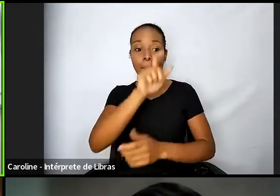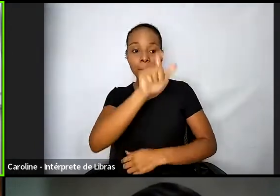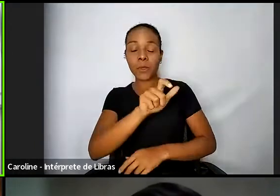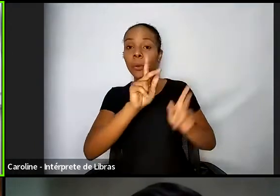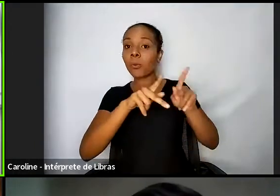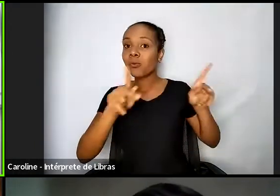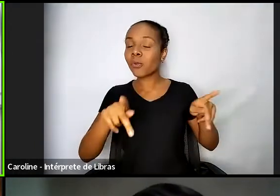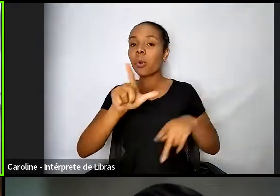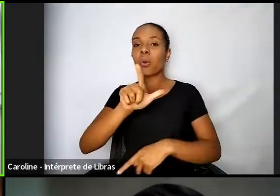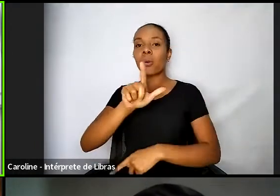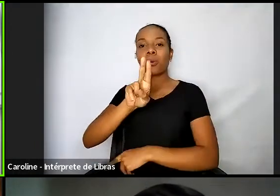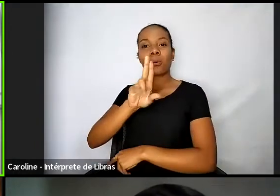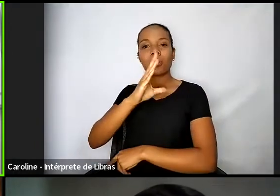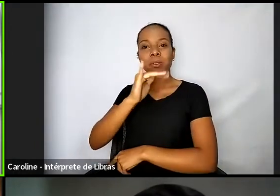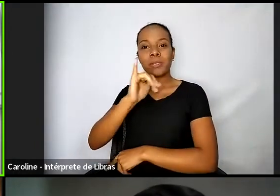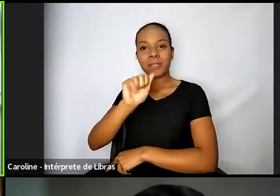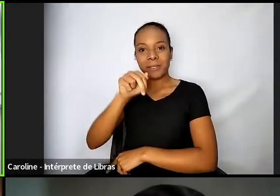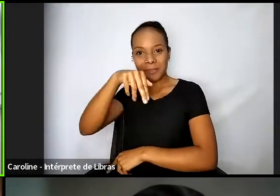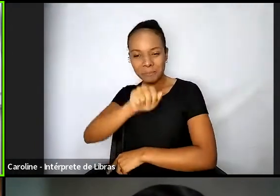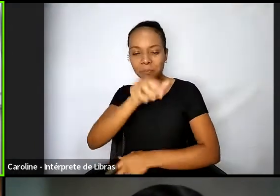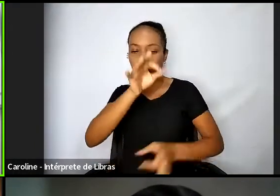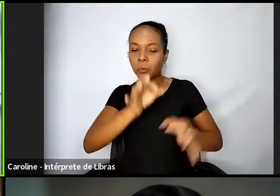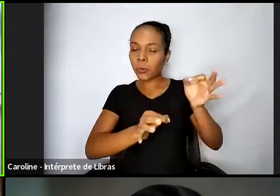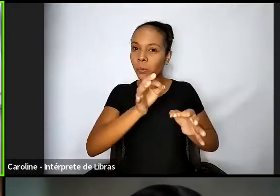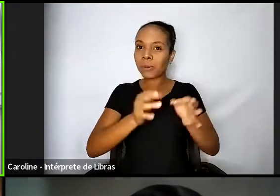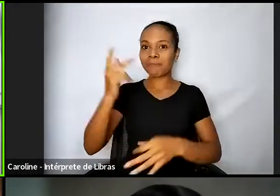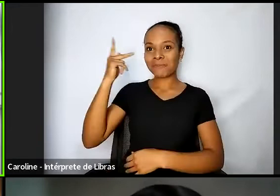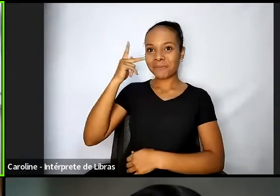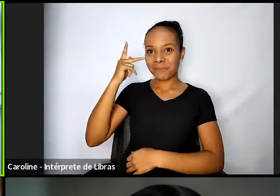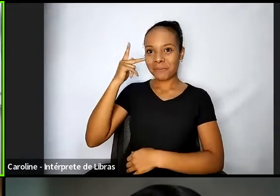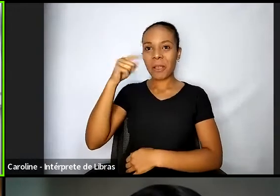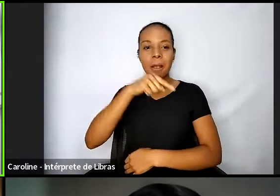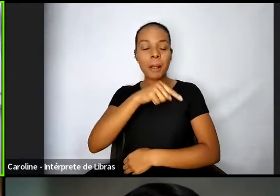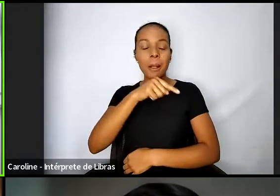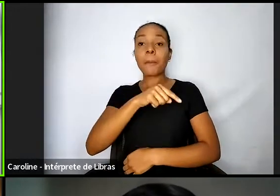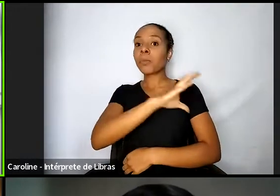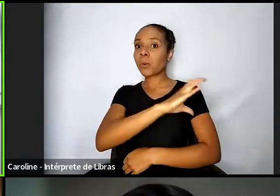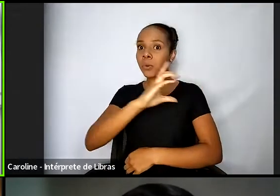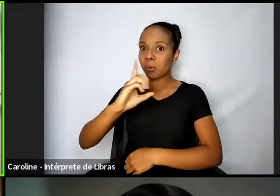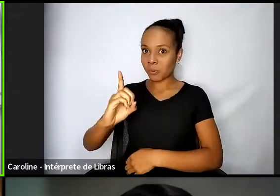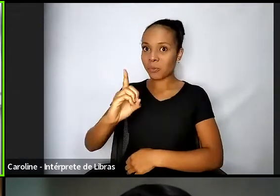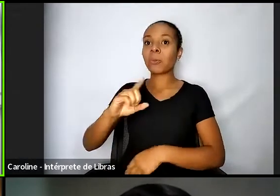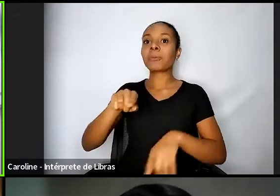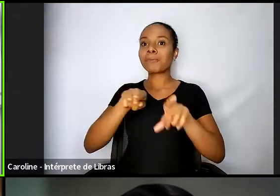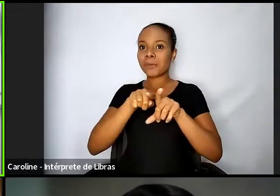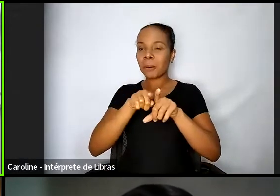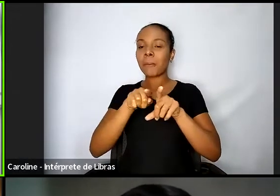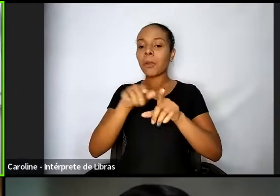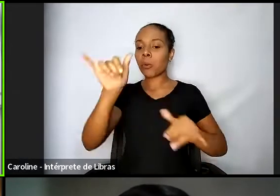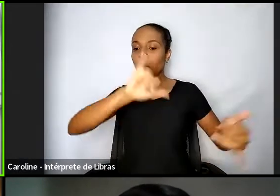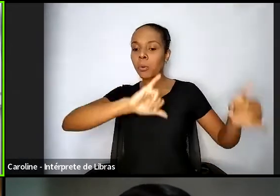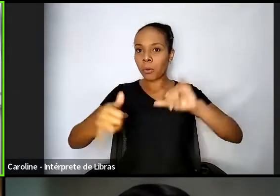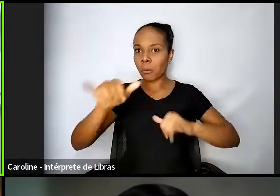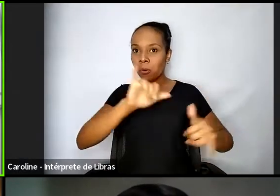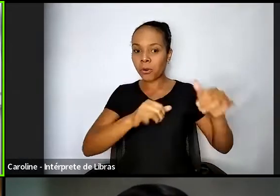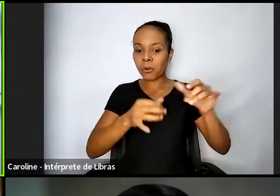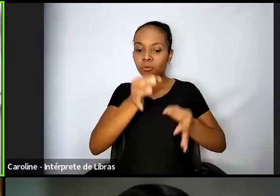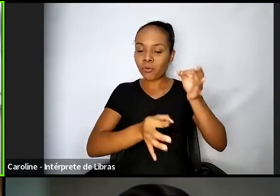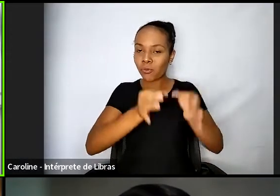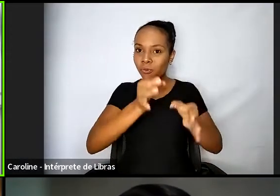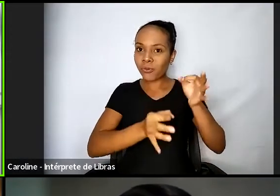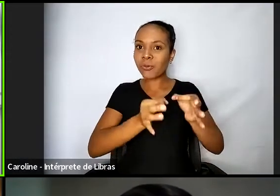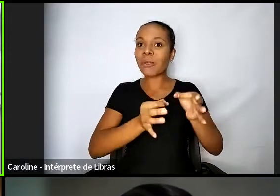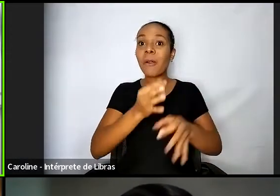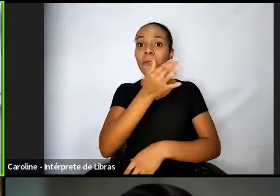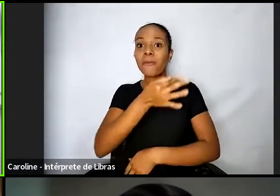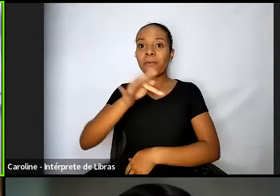em São Paulo, coordenadora da Agenda 2030 do IJUSP Lab, o Laboratório de Inovação da Justiça Federal de São Paulo, se não